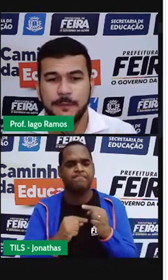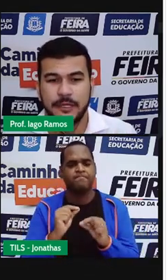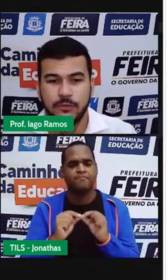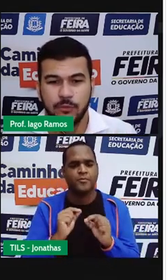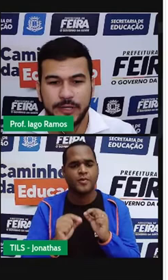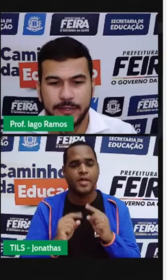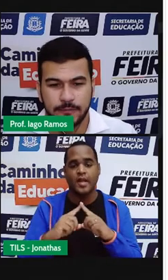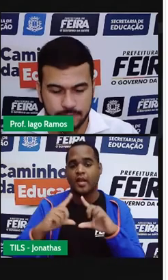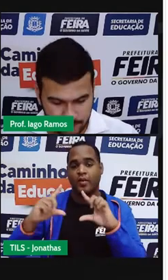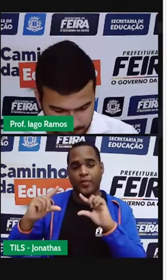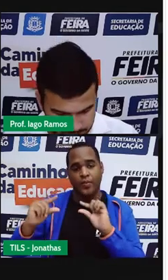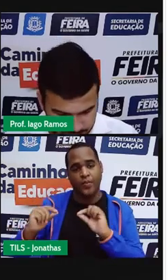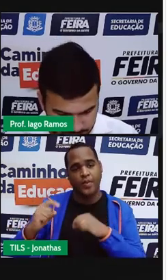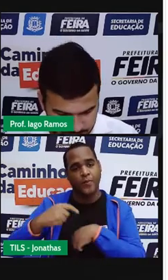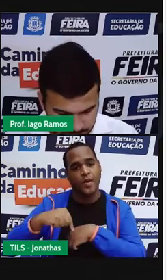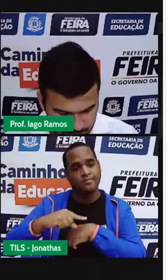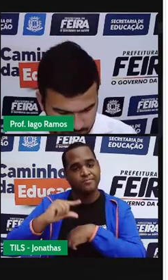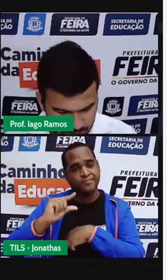diminuir.